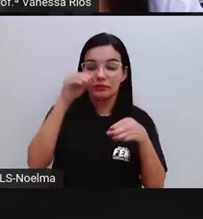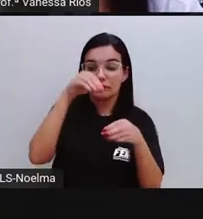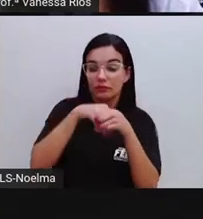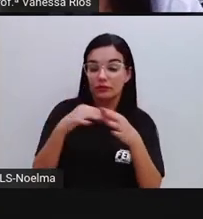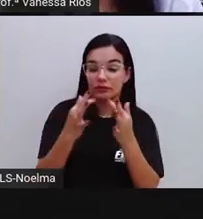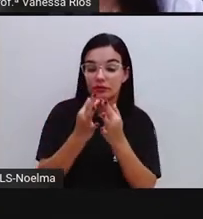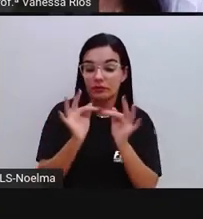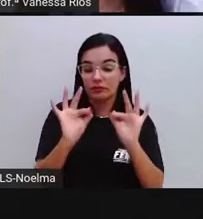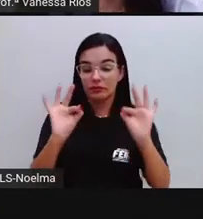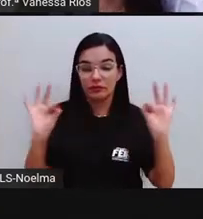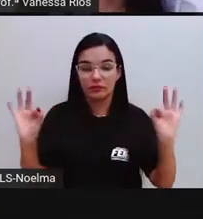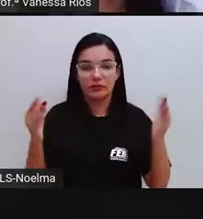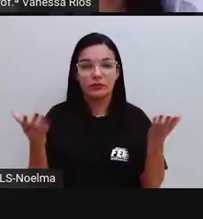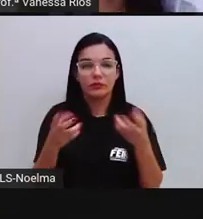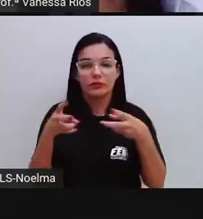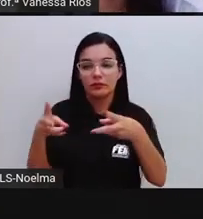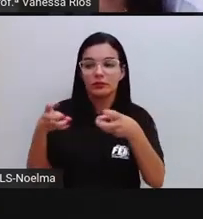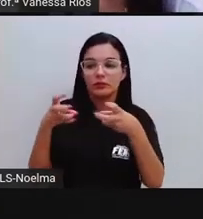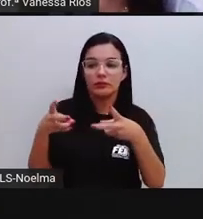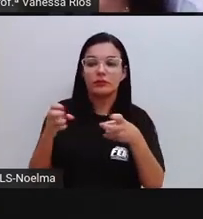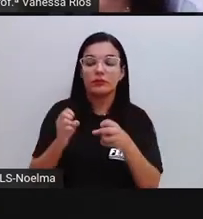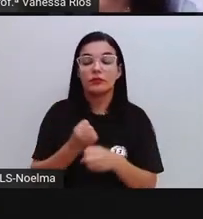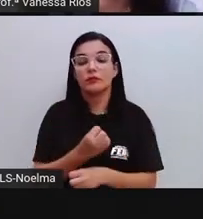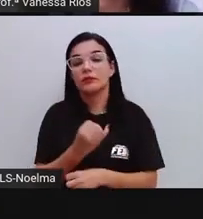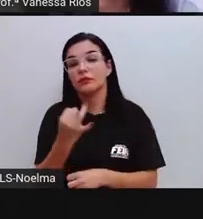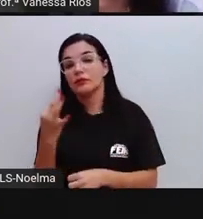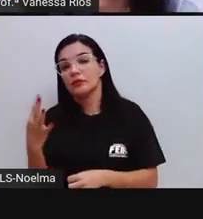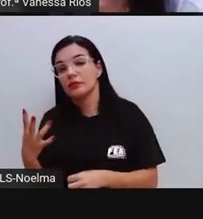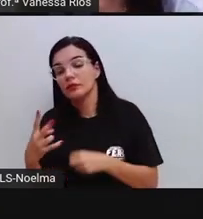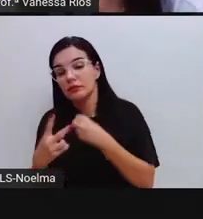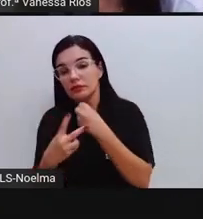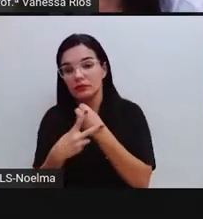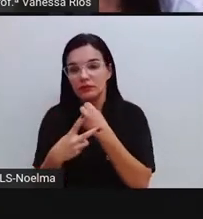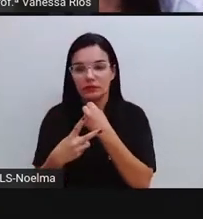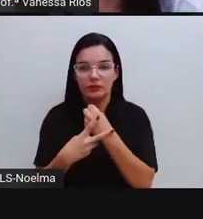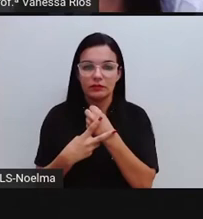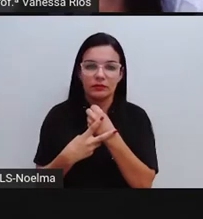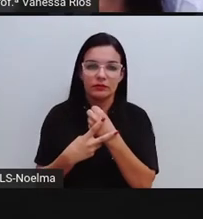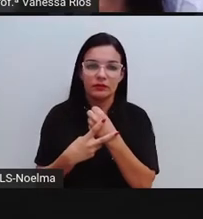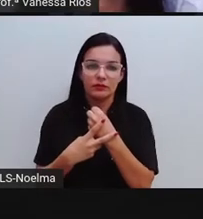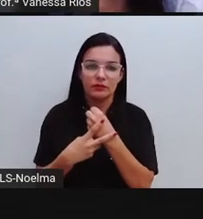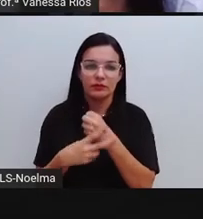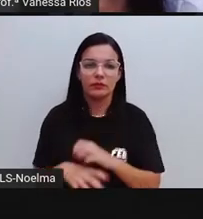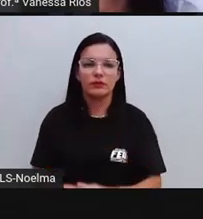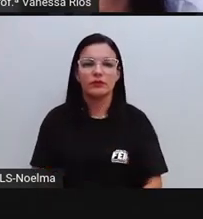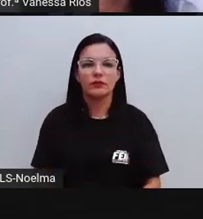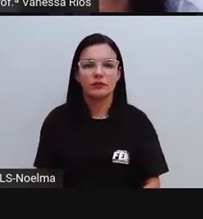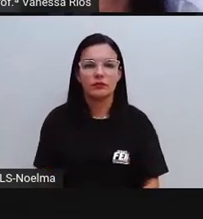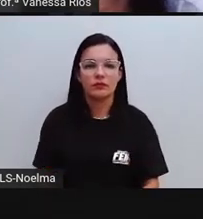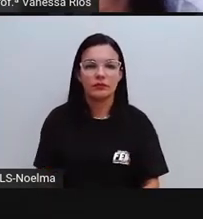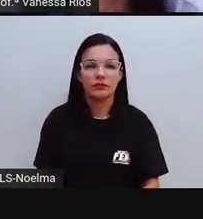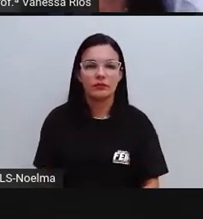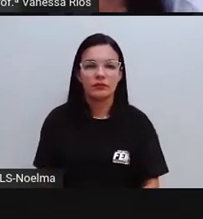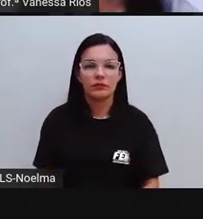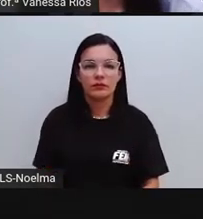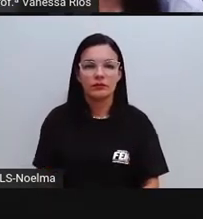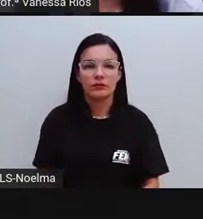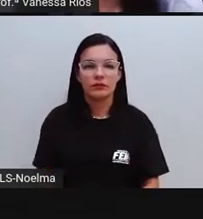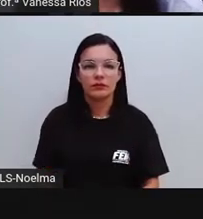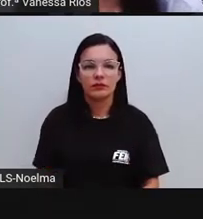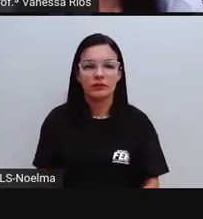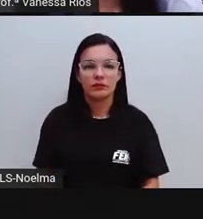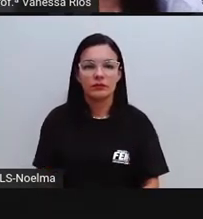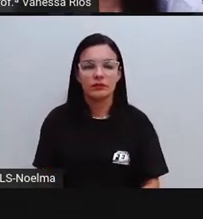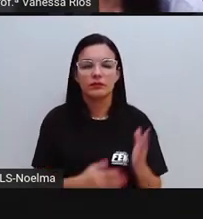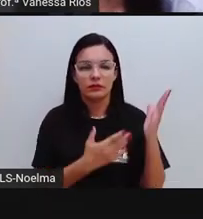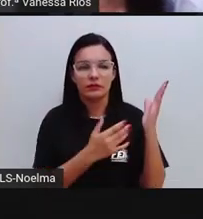perceber os verbos, né? Como eles estão, em qual tempo verbal eles estão aparecendo. Olha só. Olha